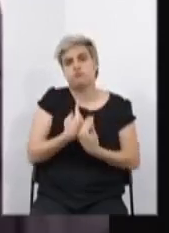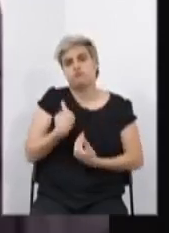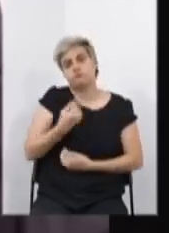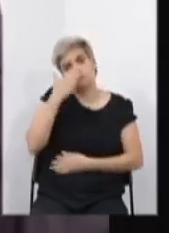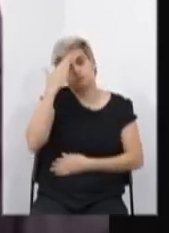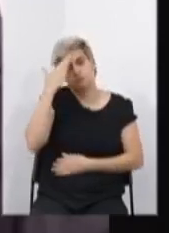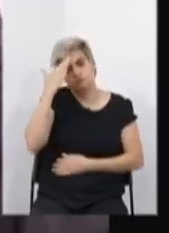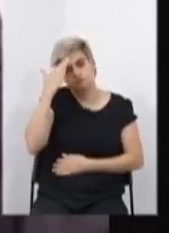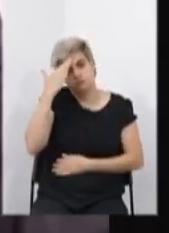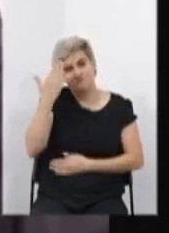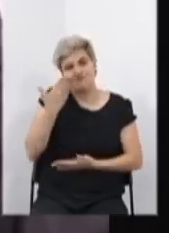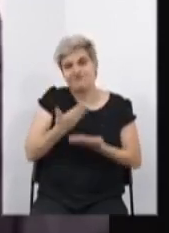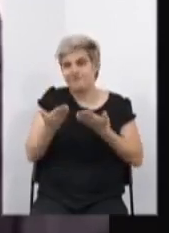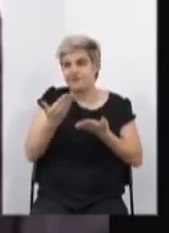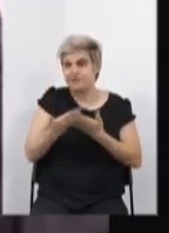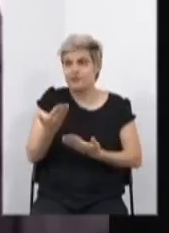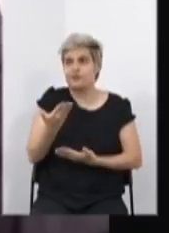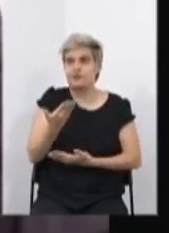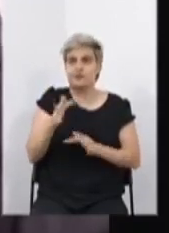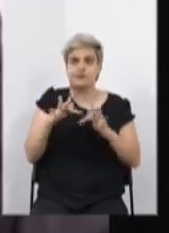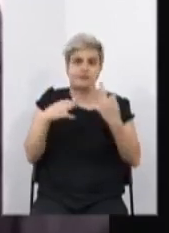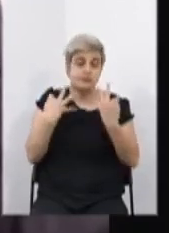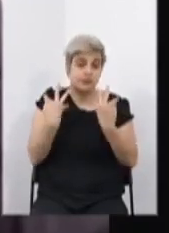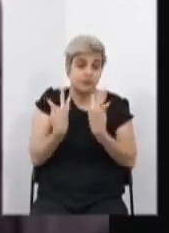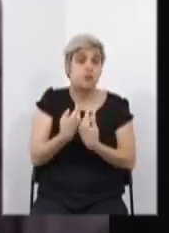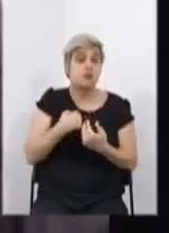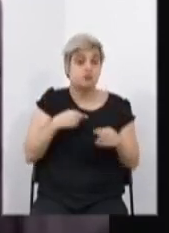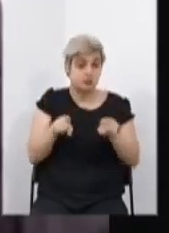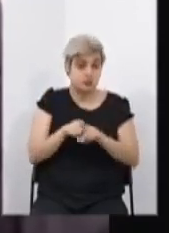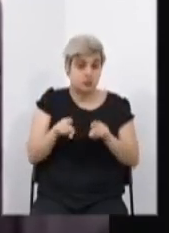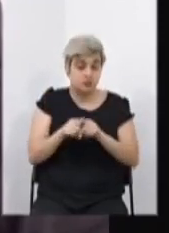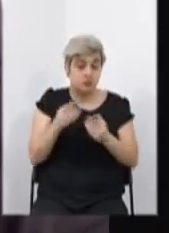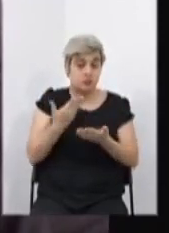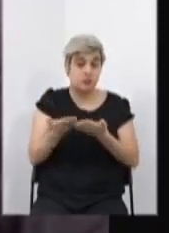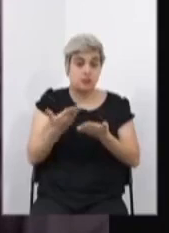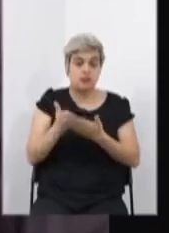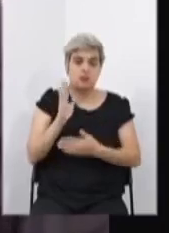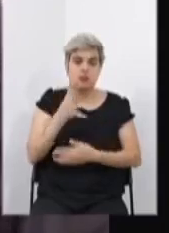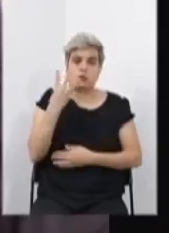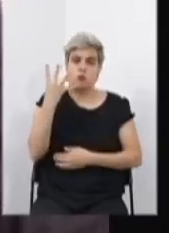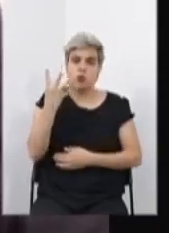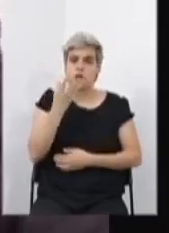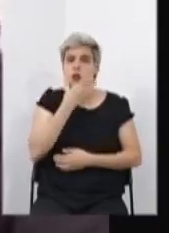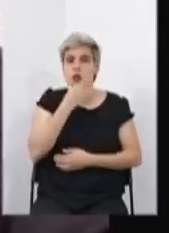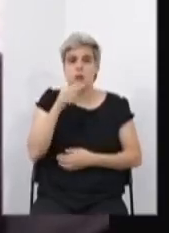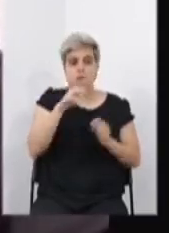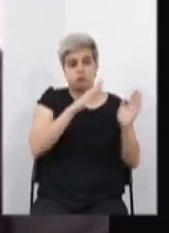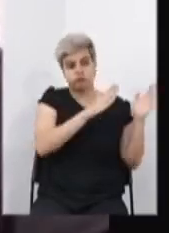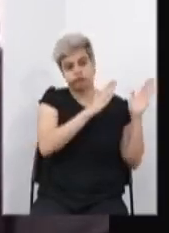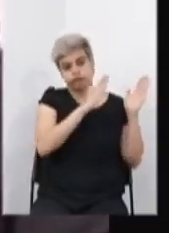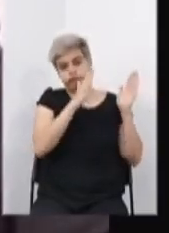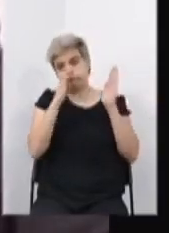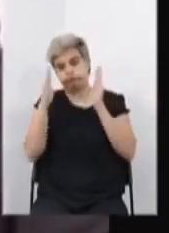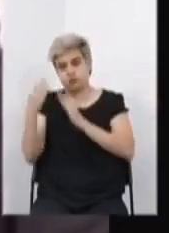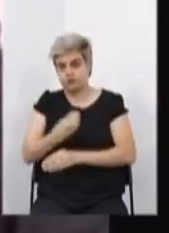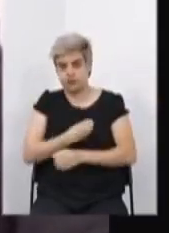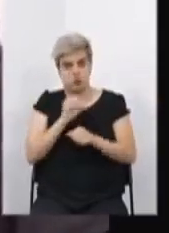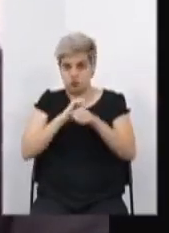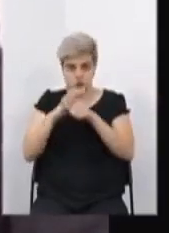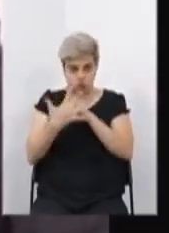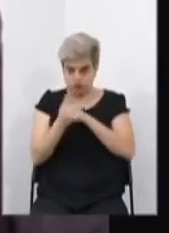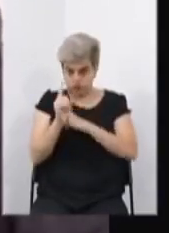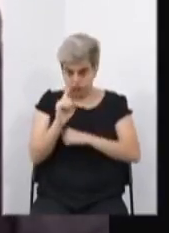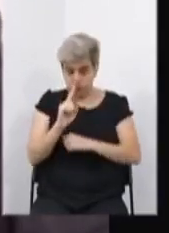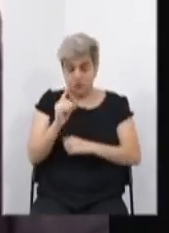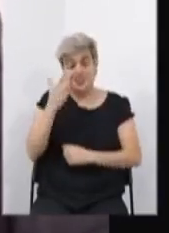que perdo de gente querido, eu também que já perdi quatro irmãos ao longo da vida, não na Covid, graças a Deus, a gente sabe